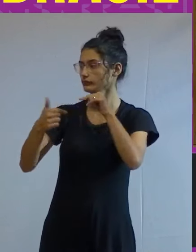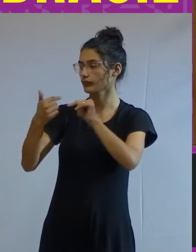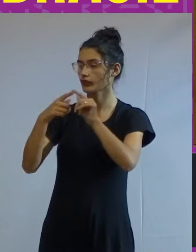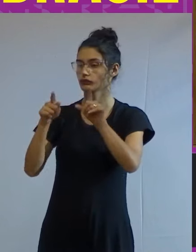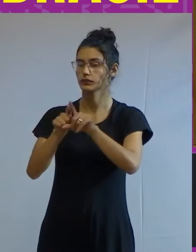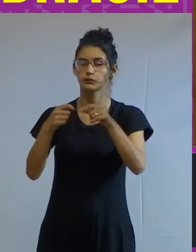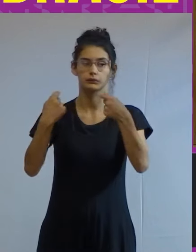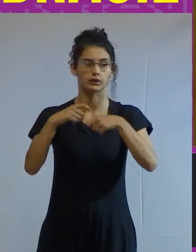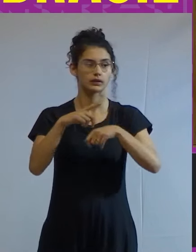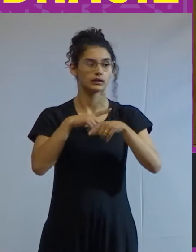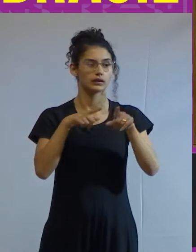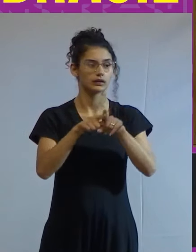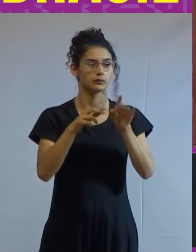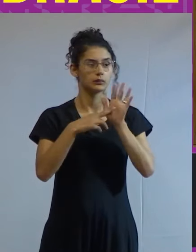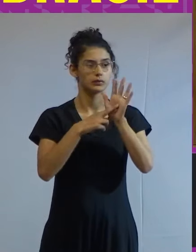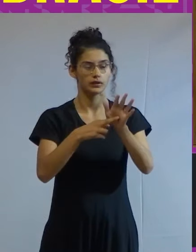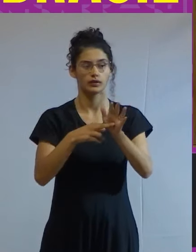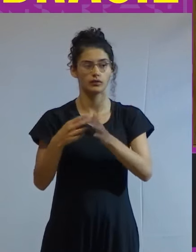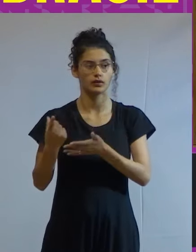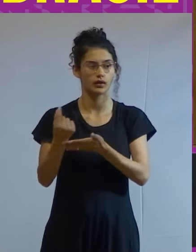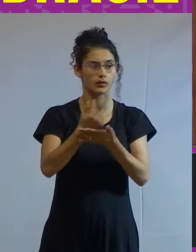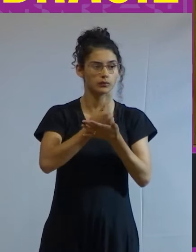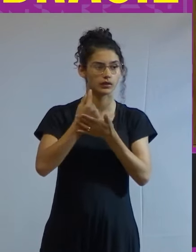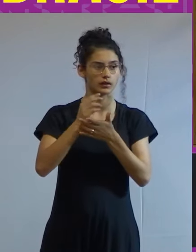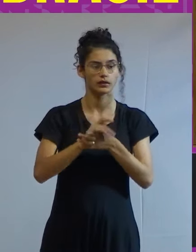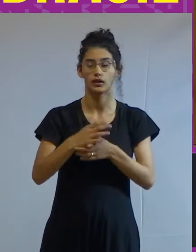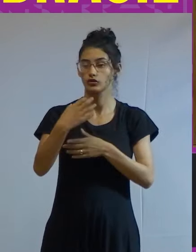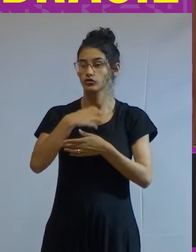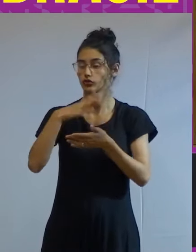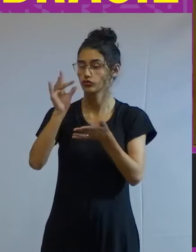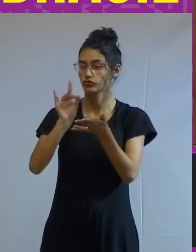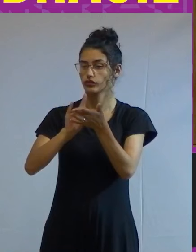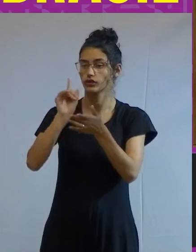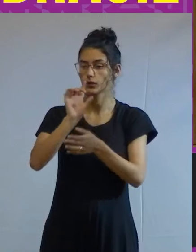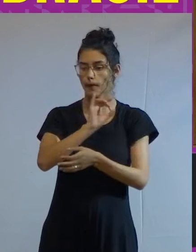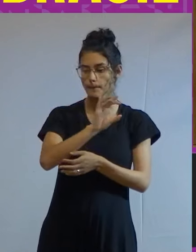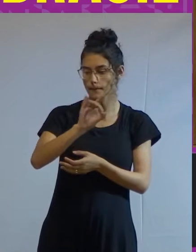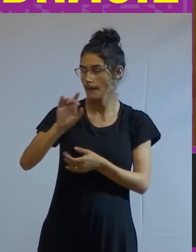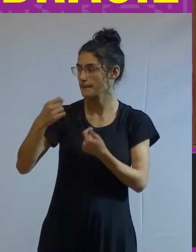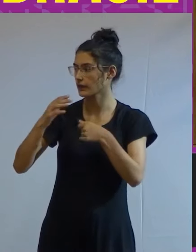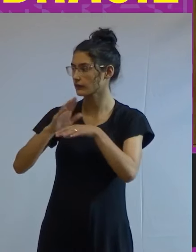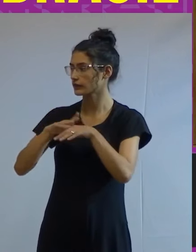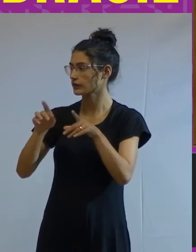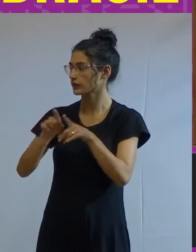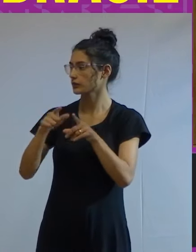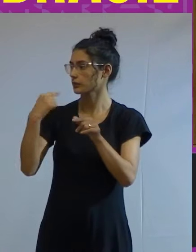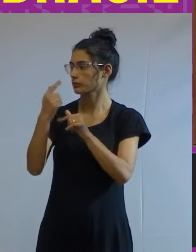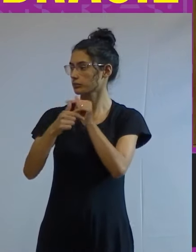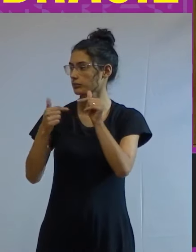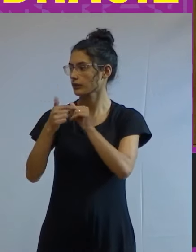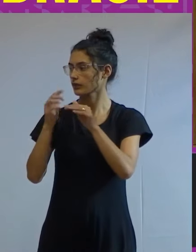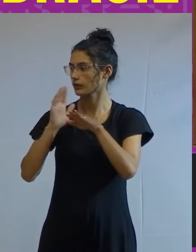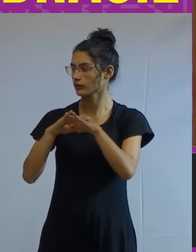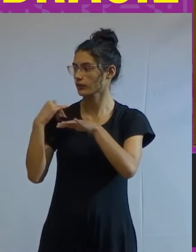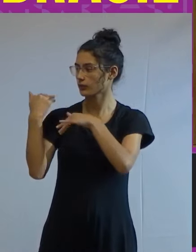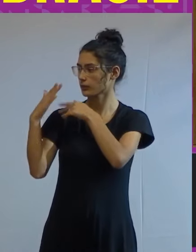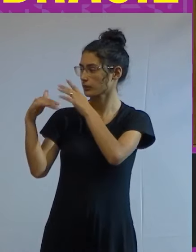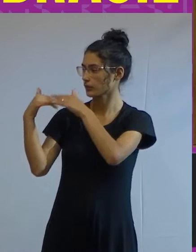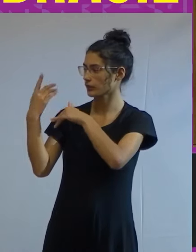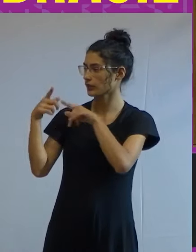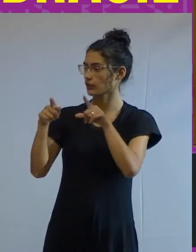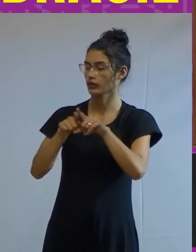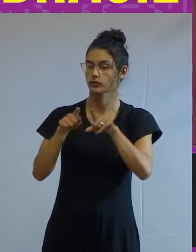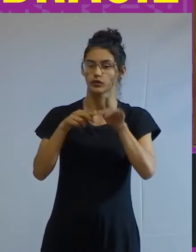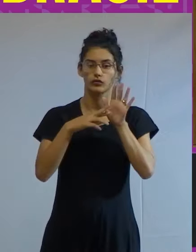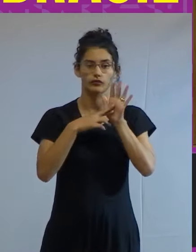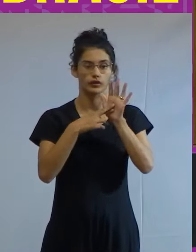necessárias à reprodução capitalista de fato os indivíduos devem ser subjetivamente constituídos a fim